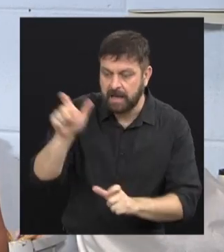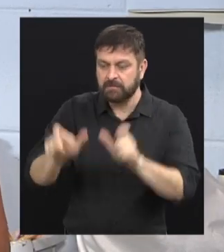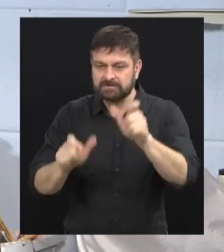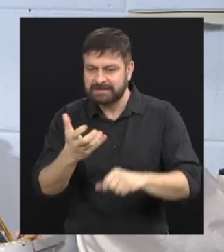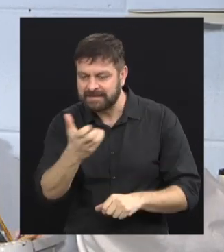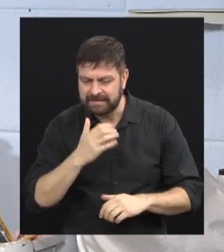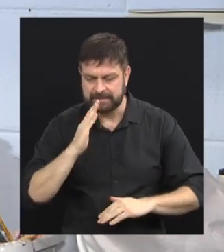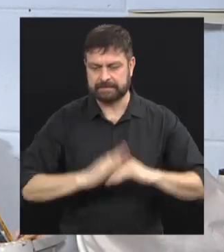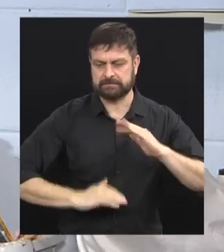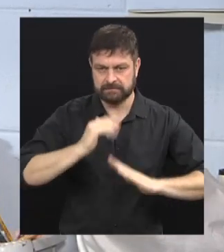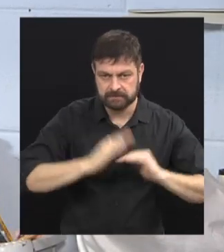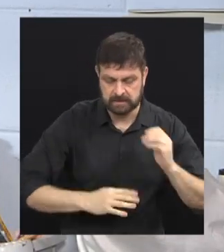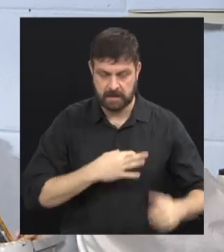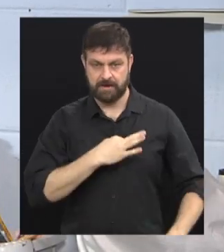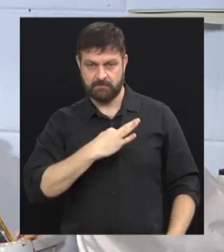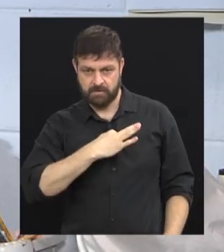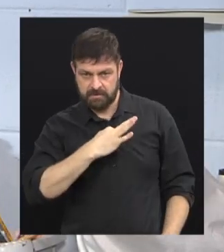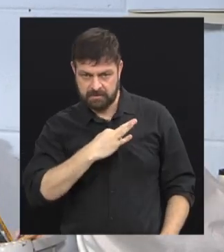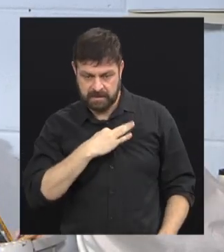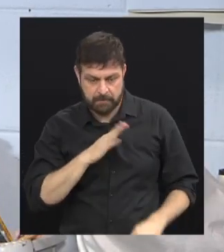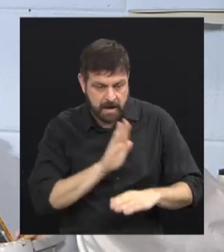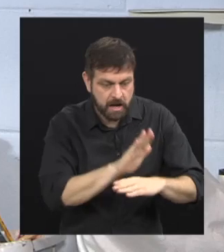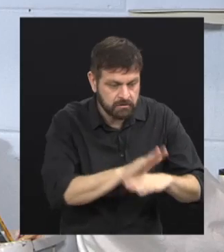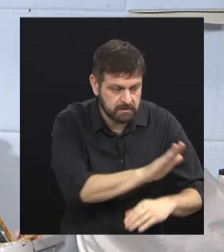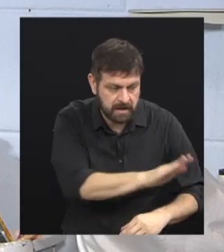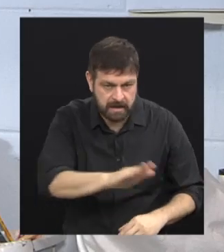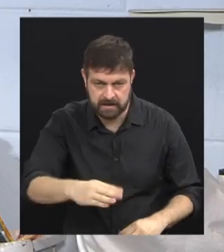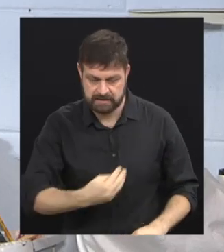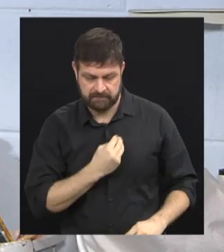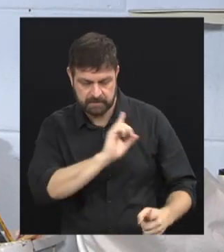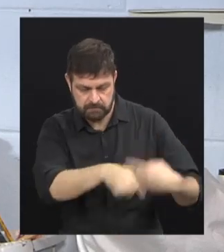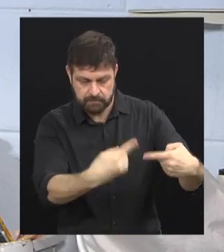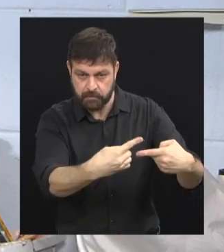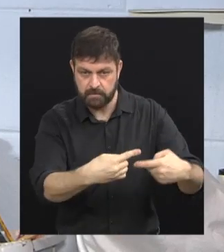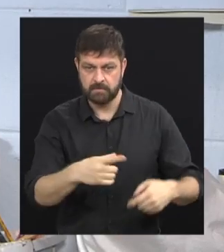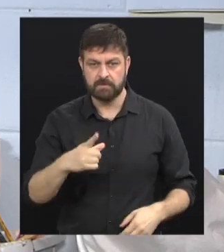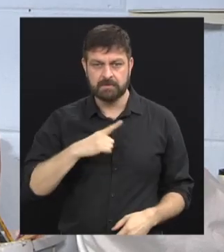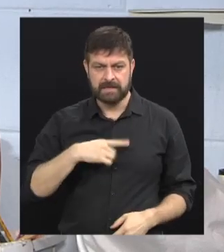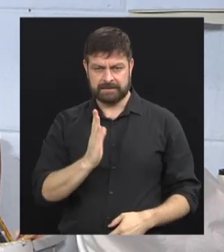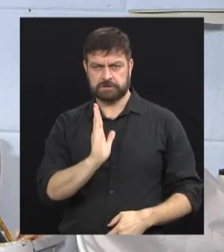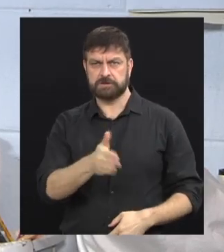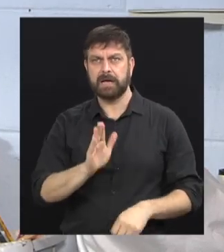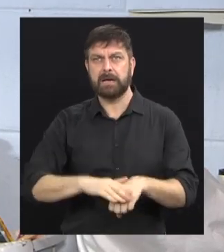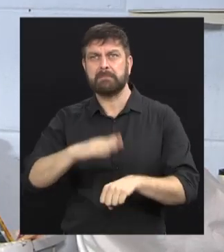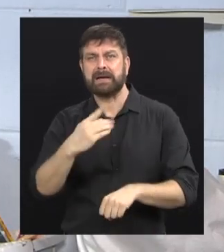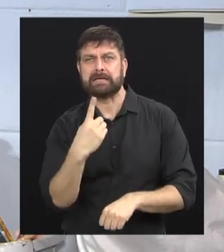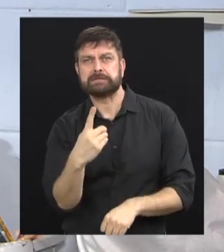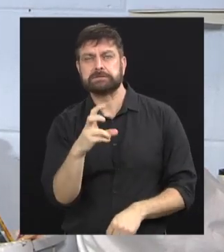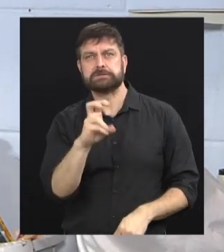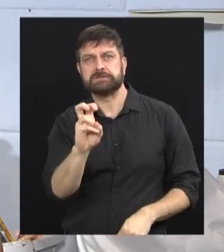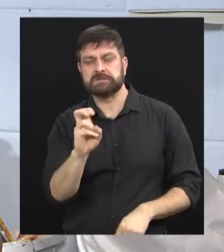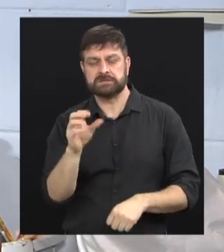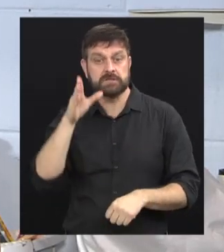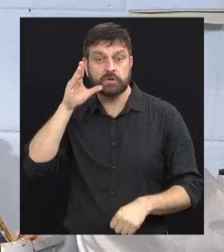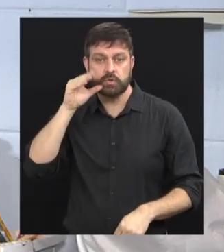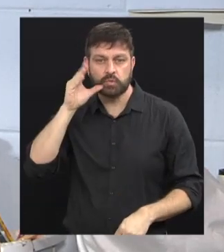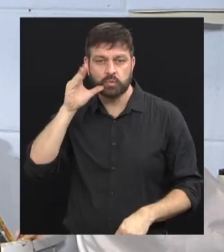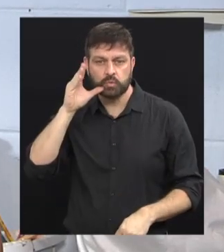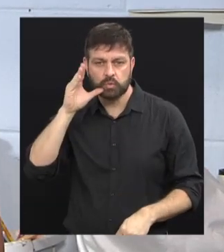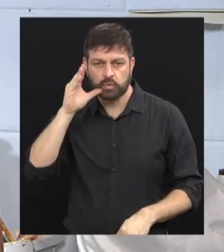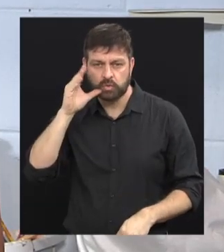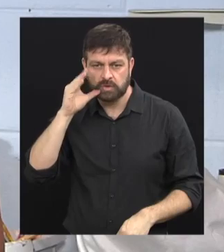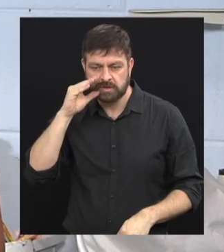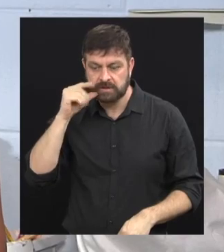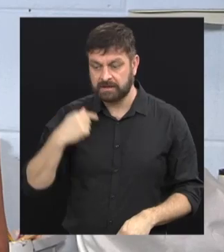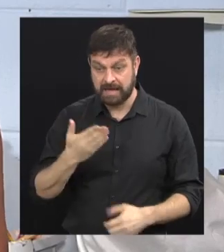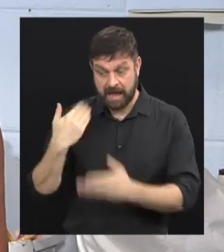queiram fazer a diferença, né, na vida dessas crianças. A gente já tem mais de 15 funcionários